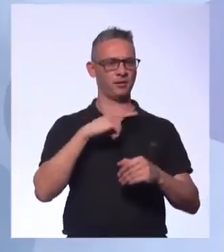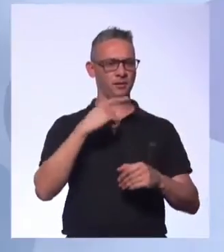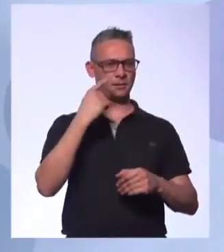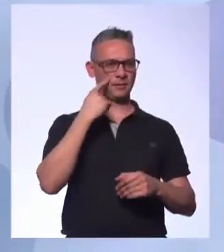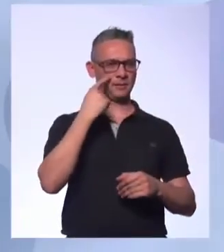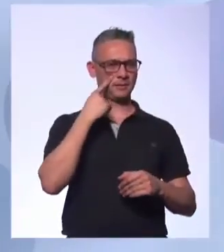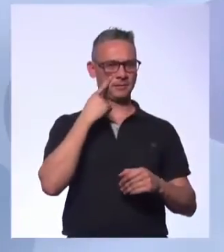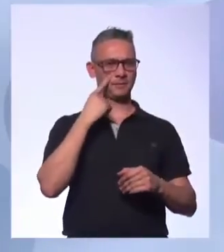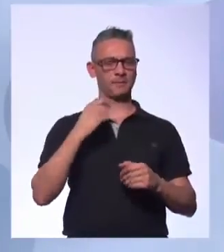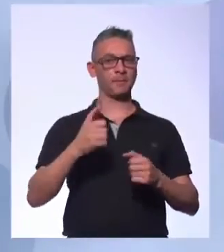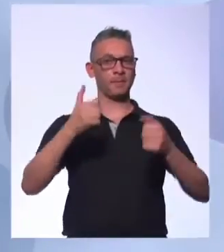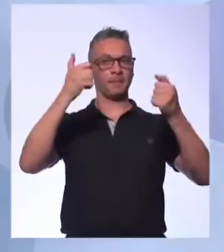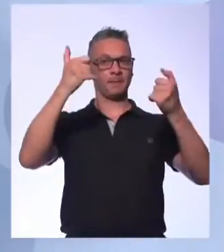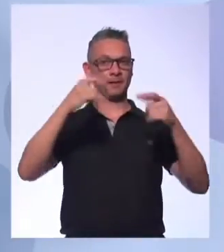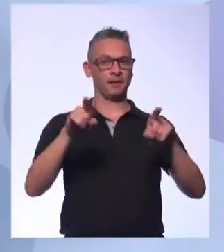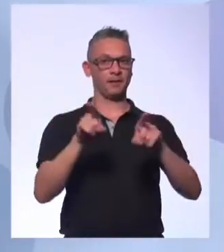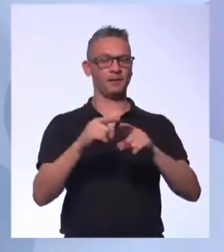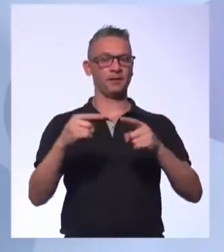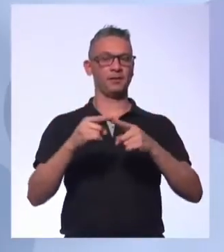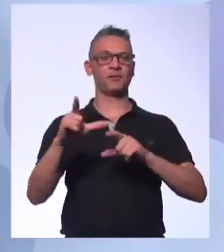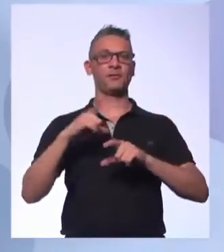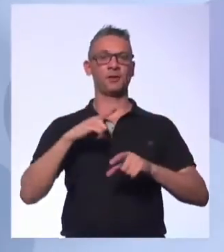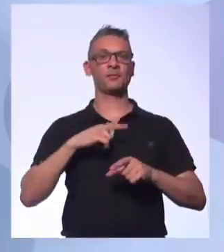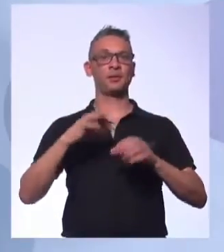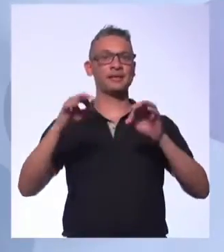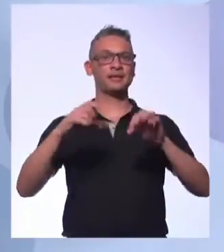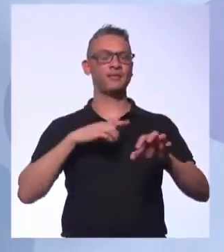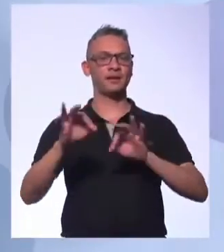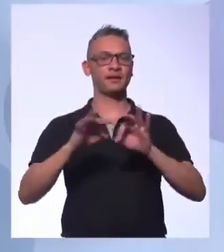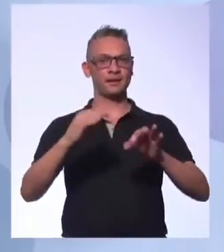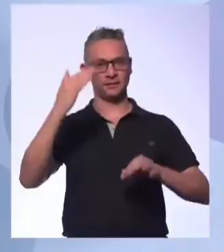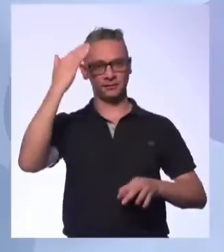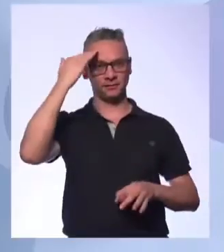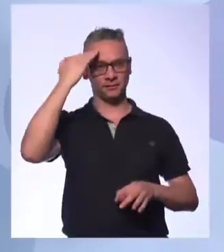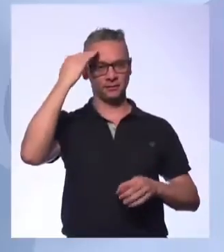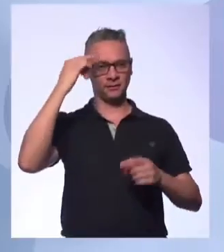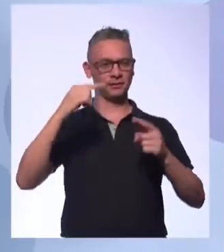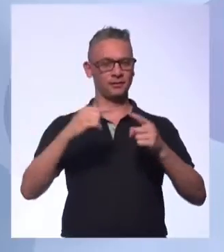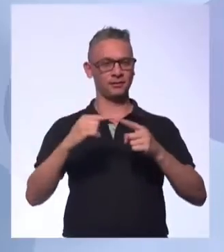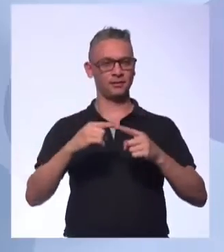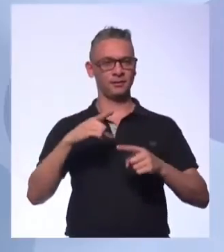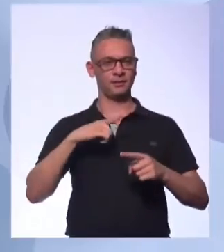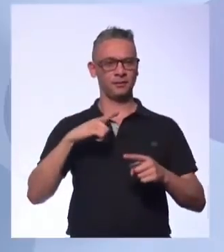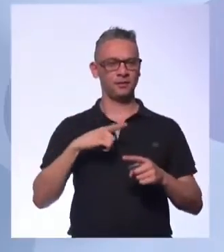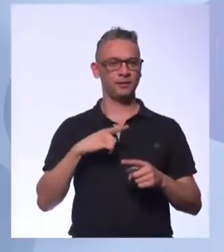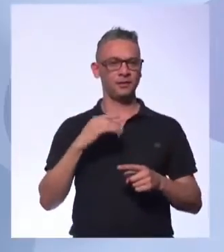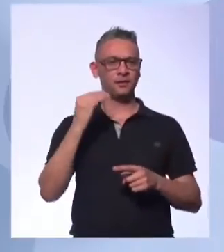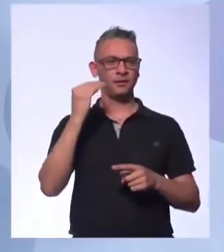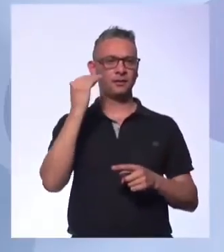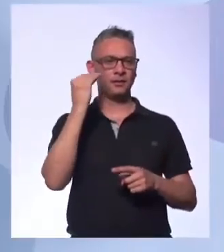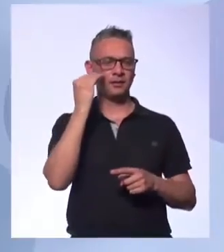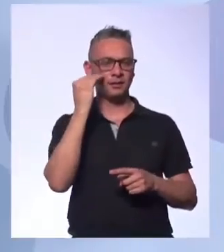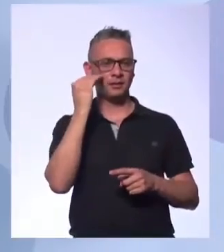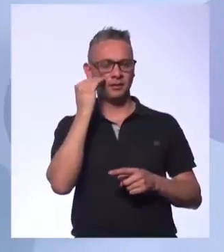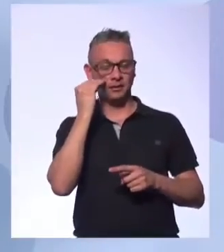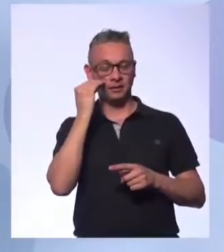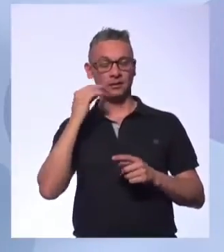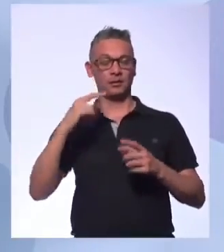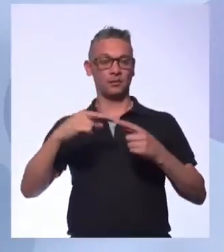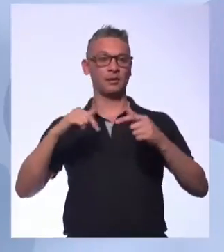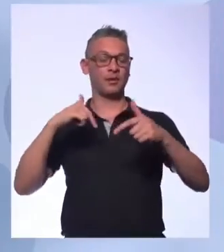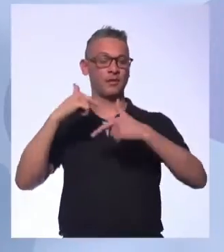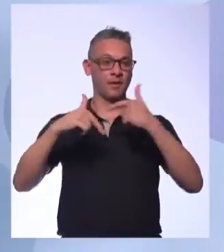spoilerzinho leve, mas fica tranquilo. E o porquê? Porque isso faz parte do nosso desenvolvimento. E quando a gente traz esse cenário do